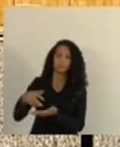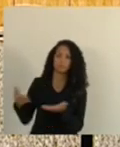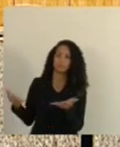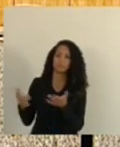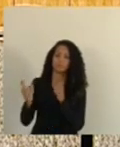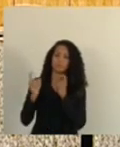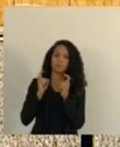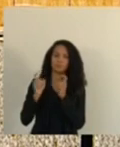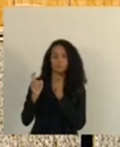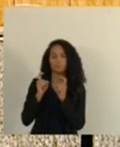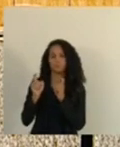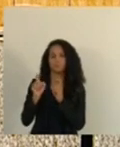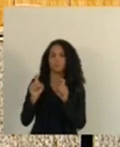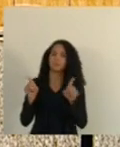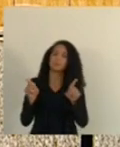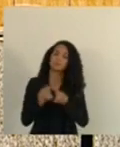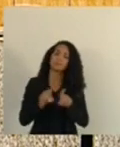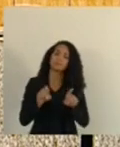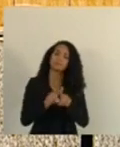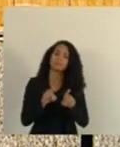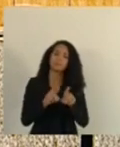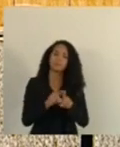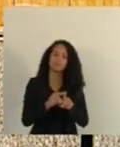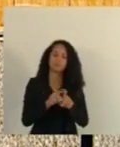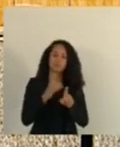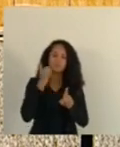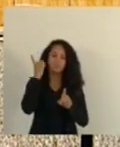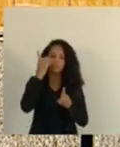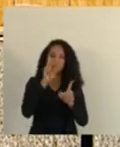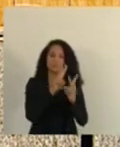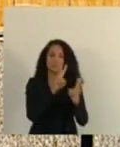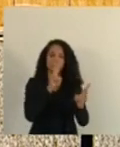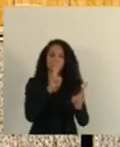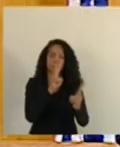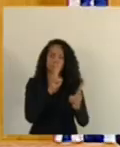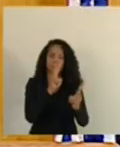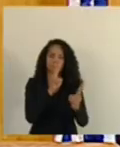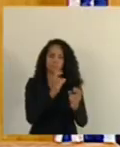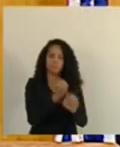plenária e aqueles que estão no plenário virtual.